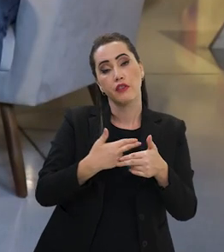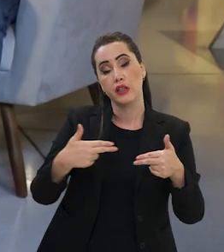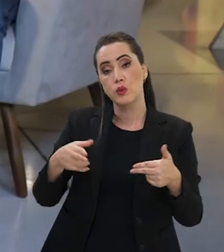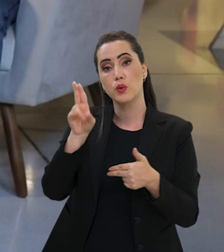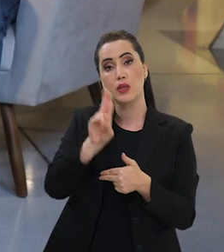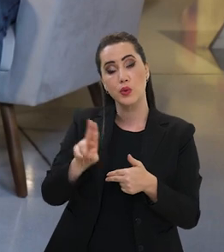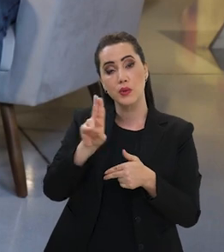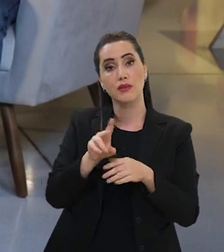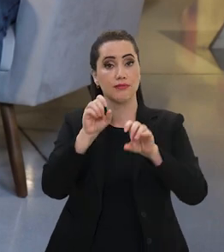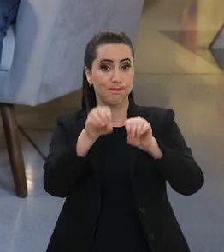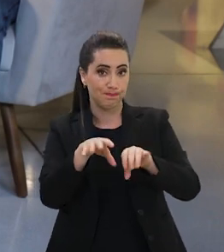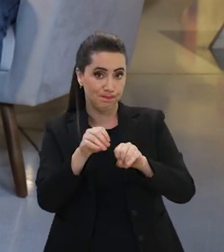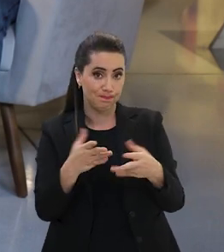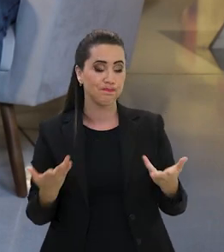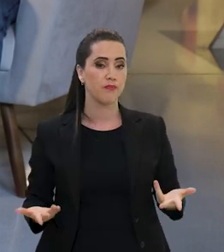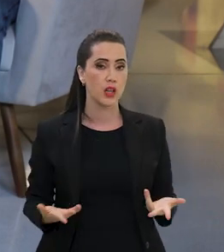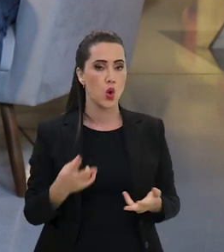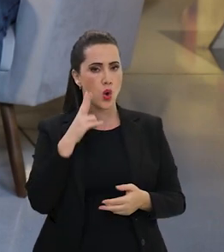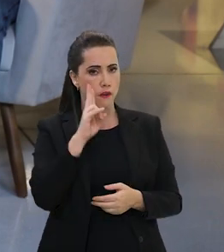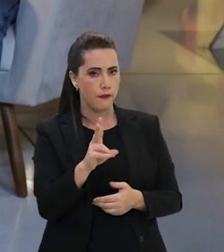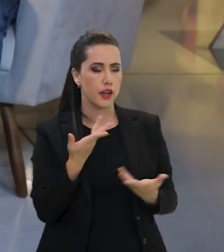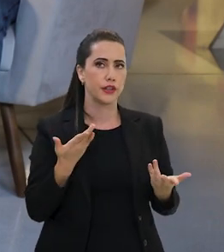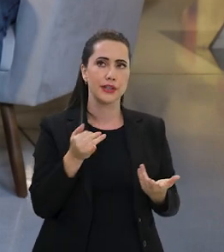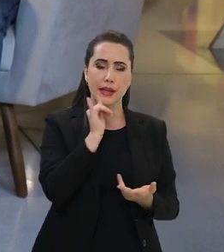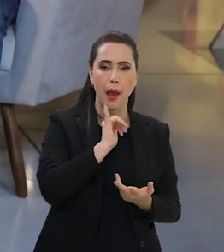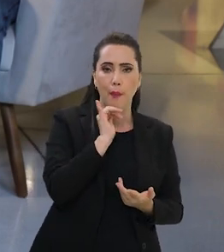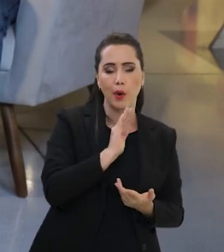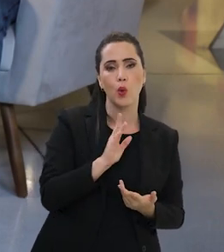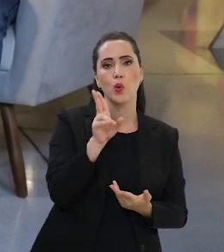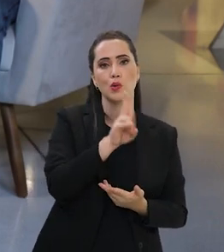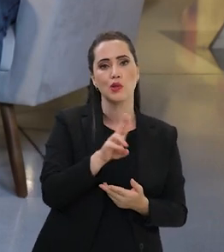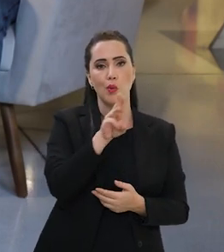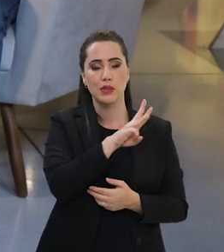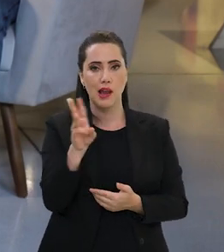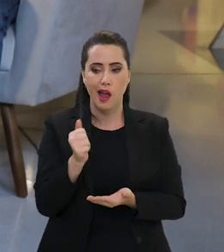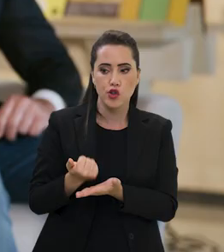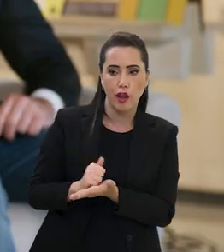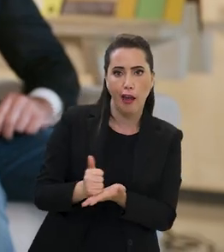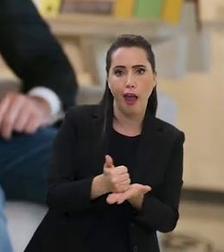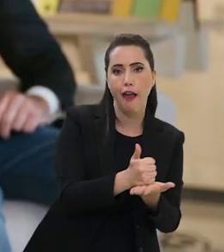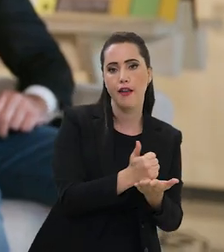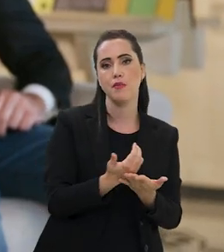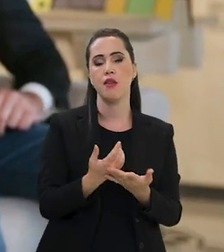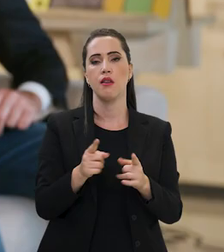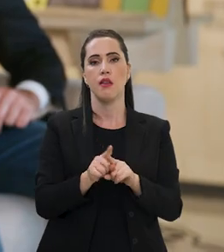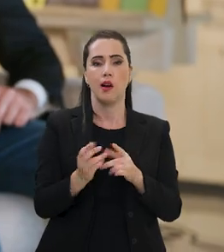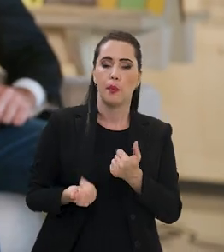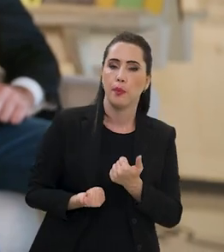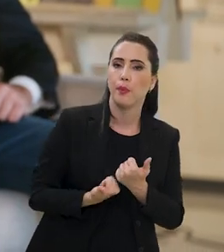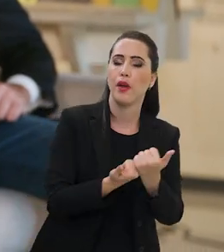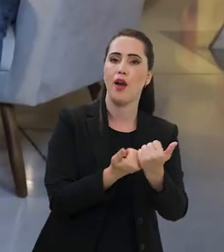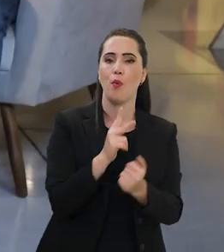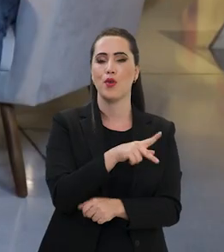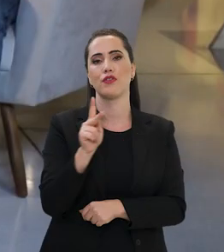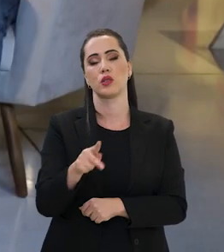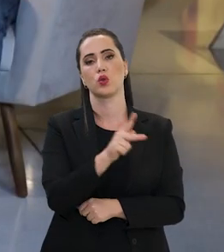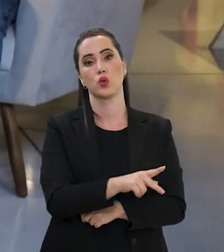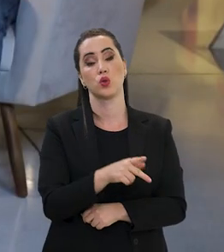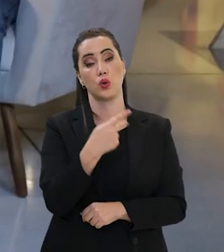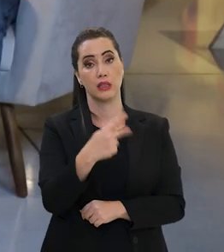programa nacional do livro e do material didático. Então, usar uma plataforma, gamificação, ter